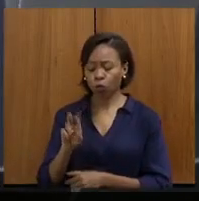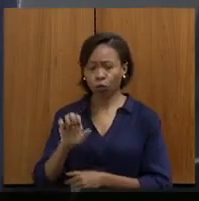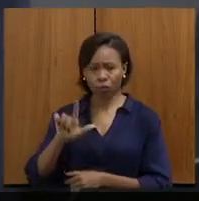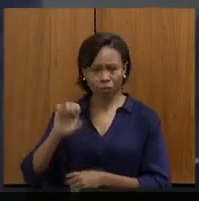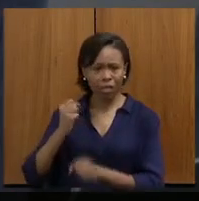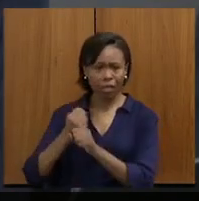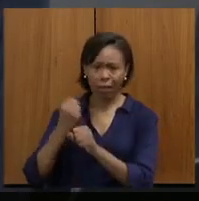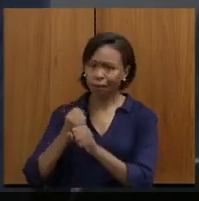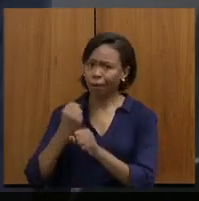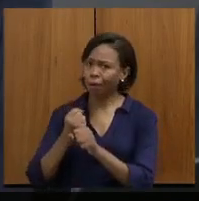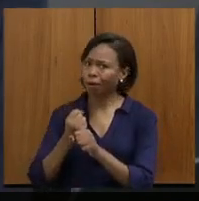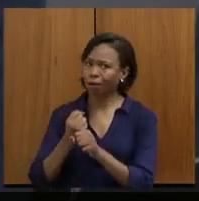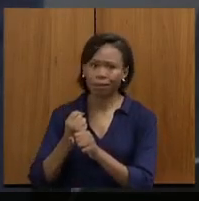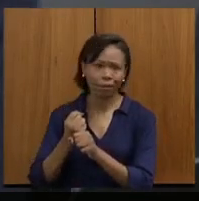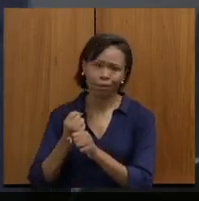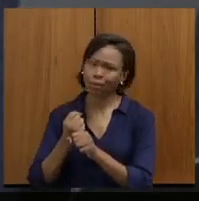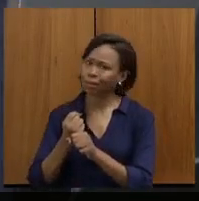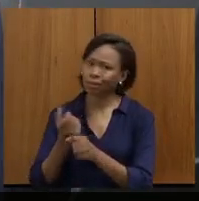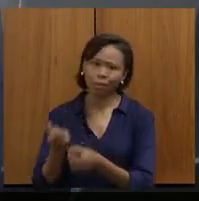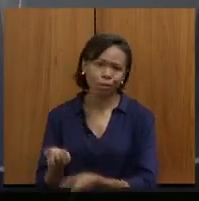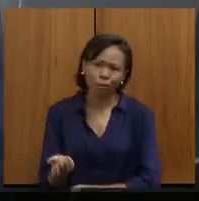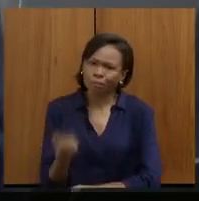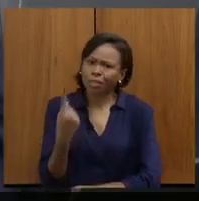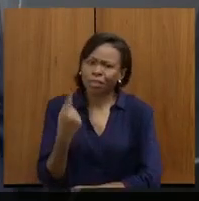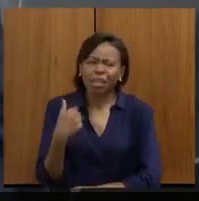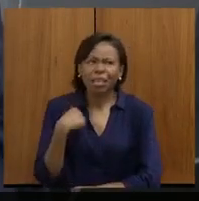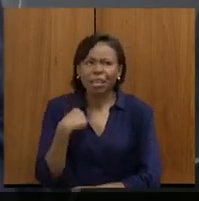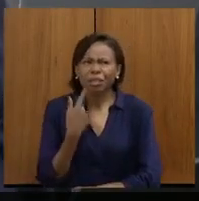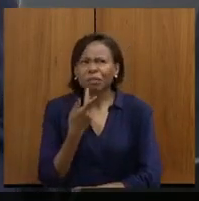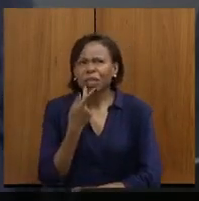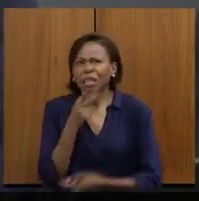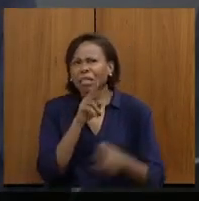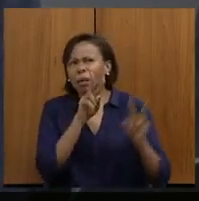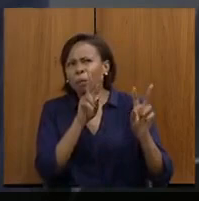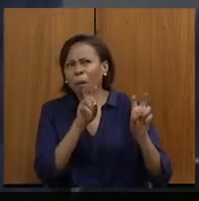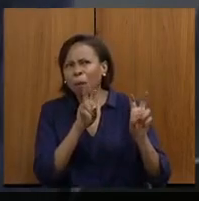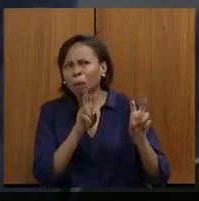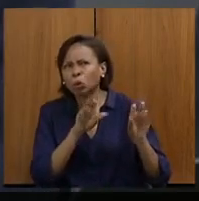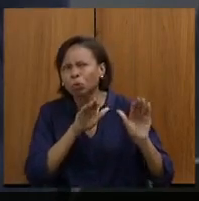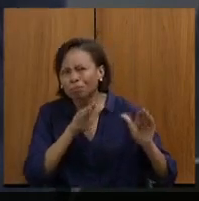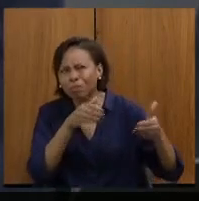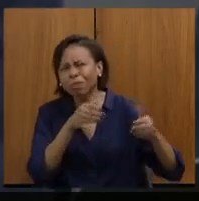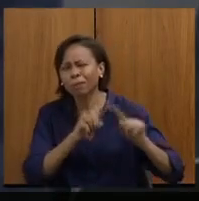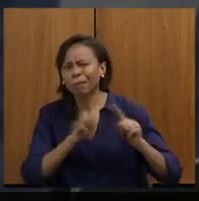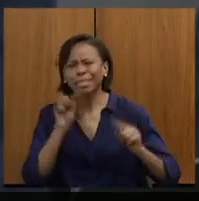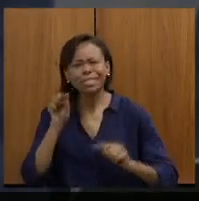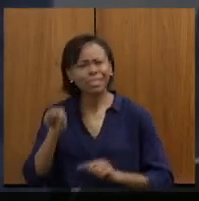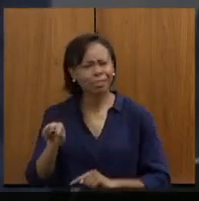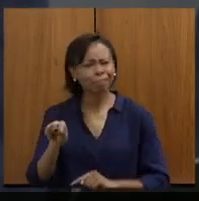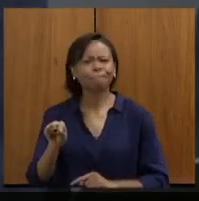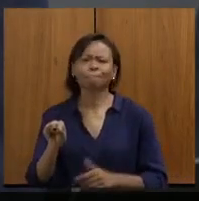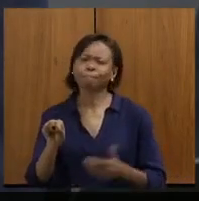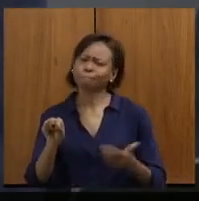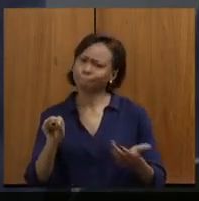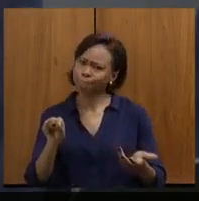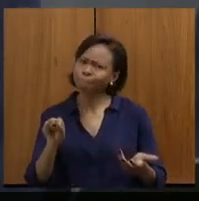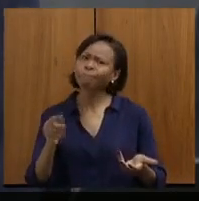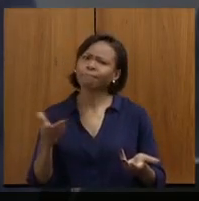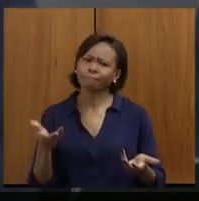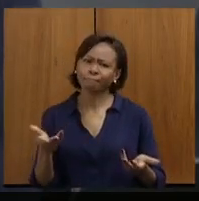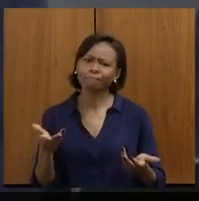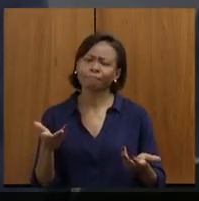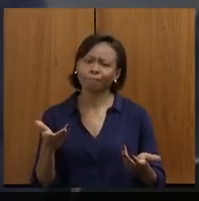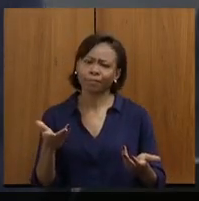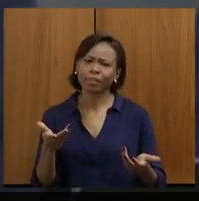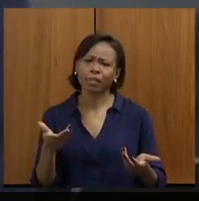cabimento, secretário. Eu não ia falar de coisa específica aqui, mas nesse caso, sinceramente, eu, sinceramente,